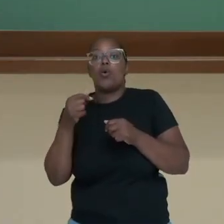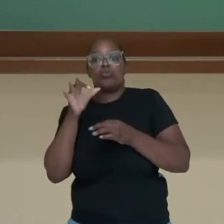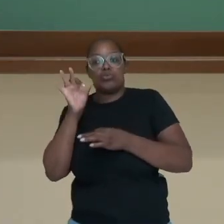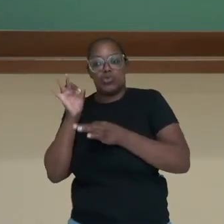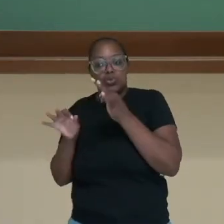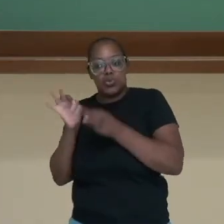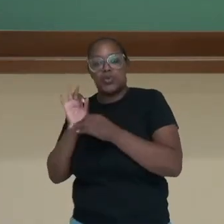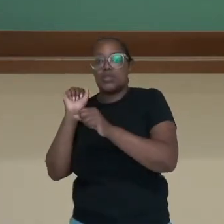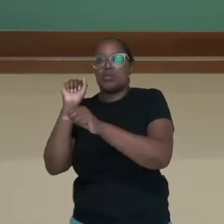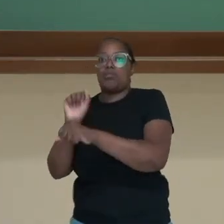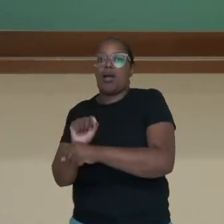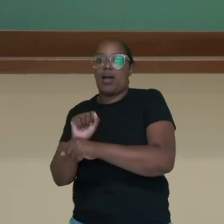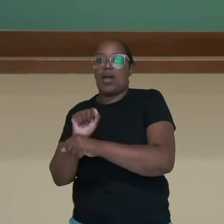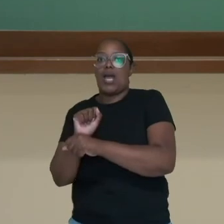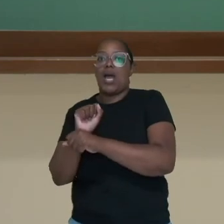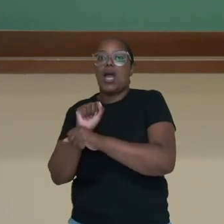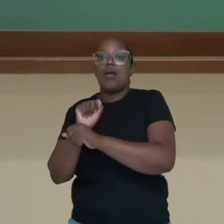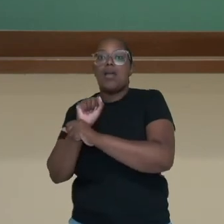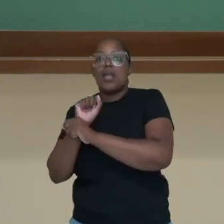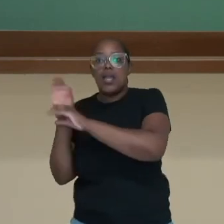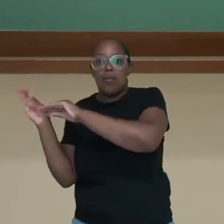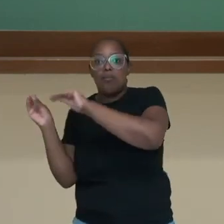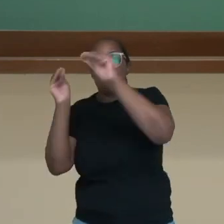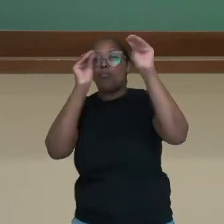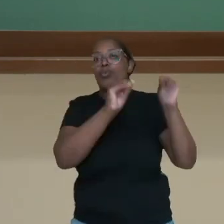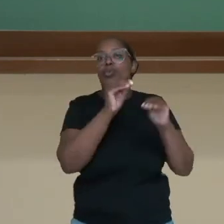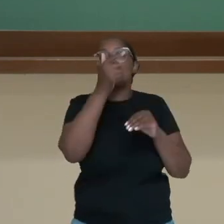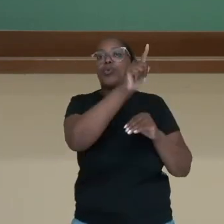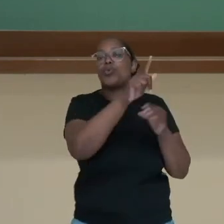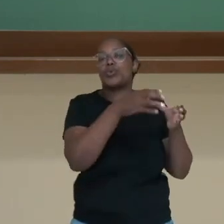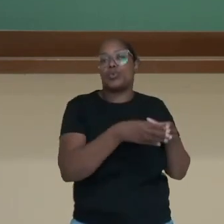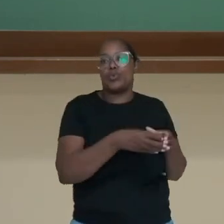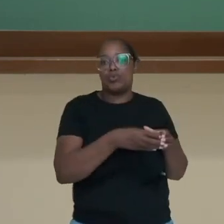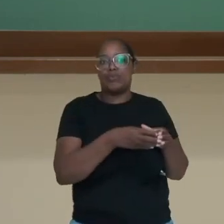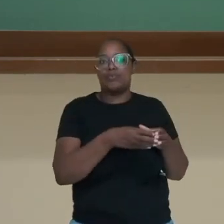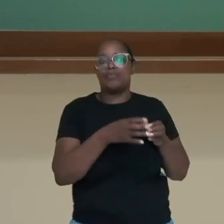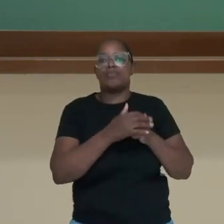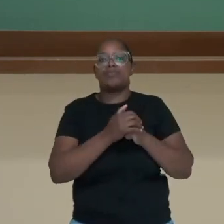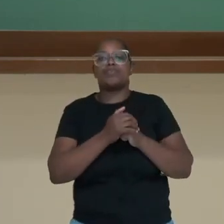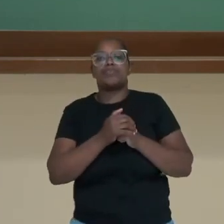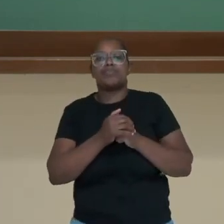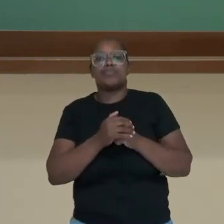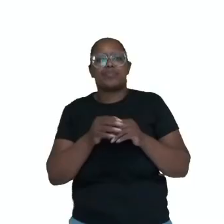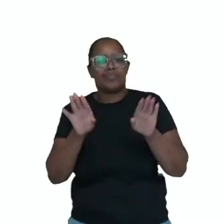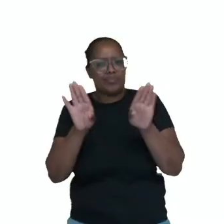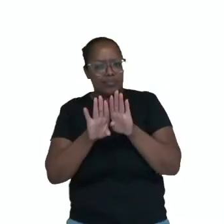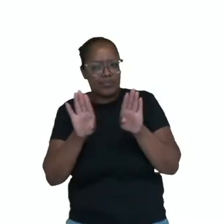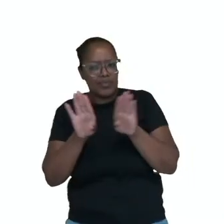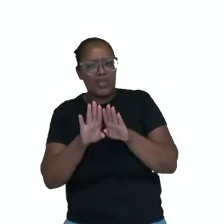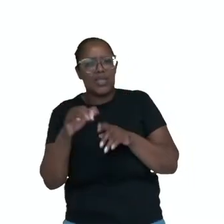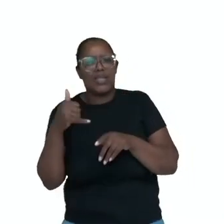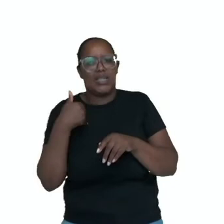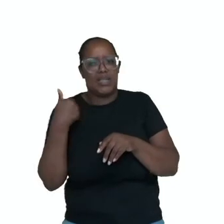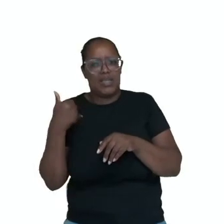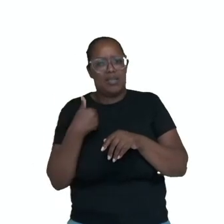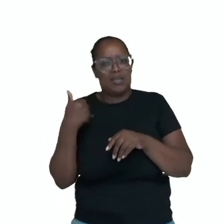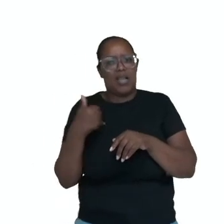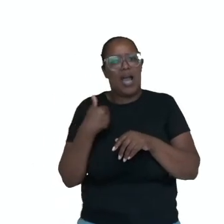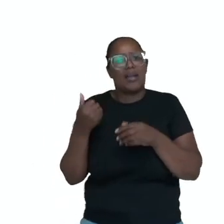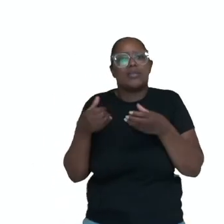jogada e passa a peteca para a equipe adversária. Existem então algumas